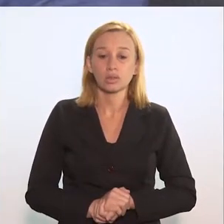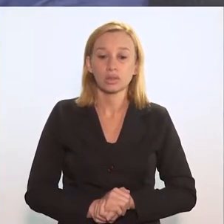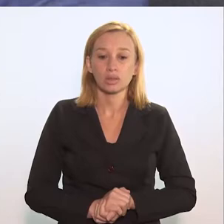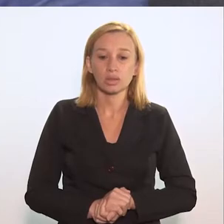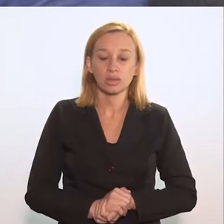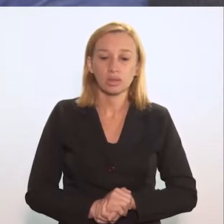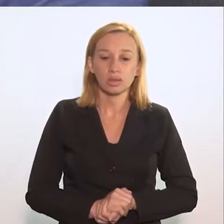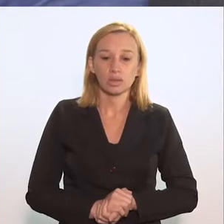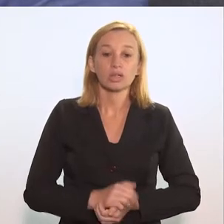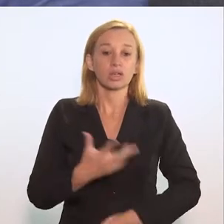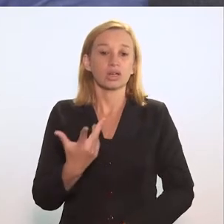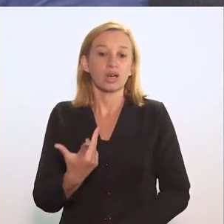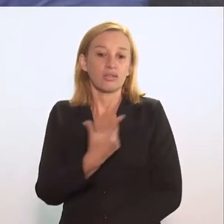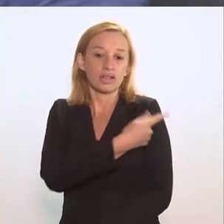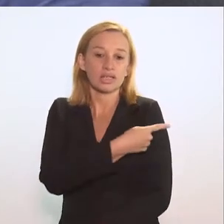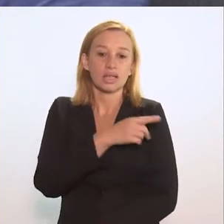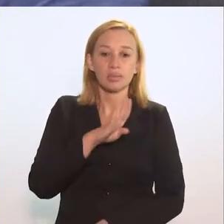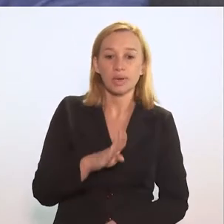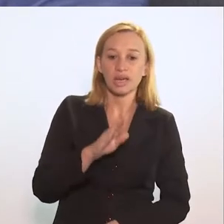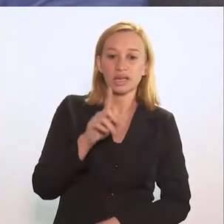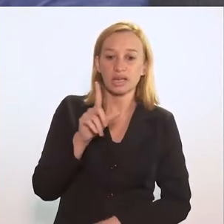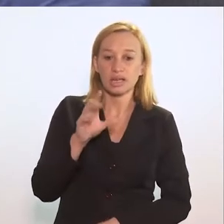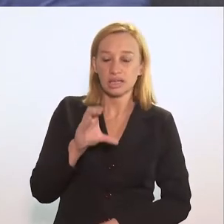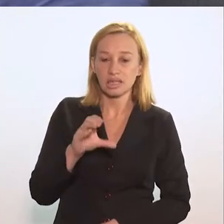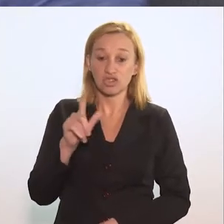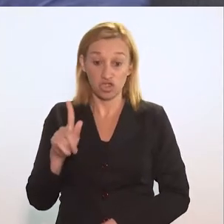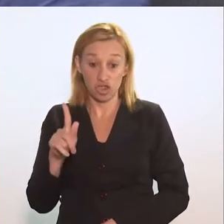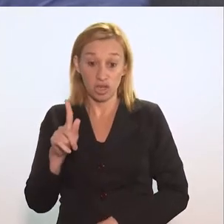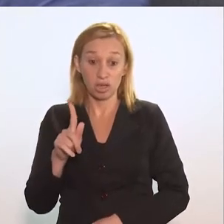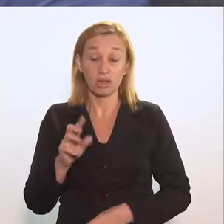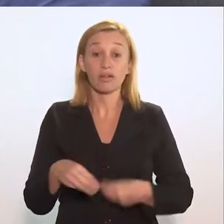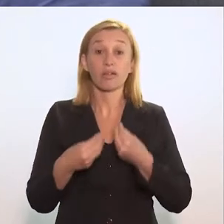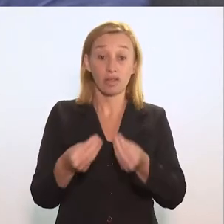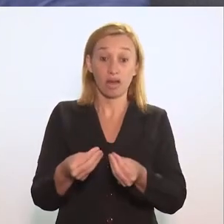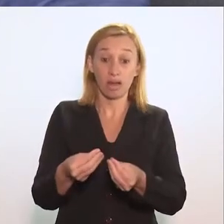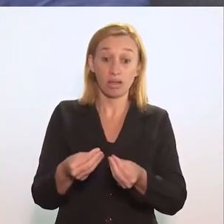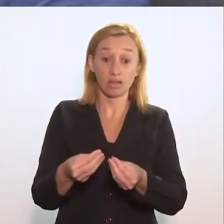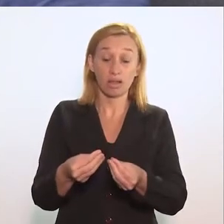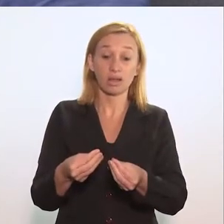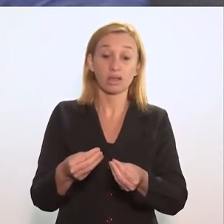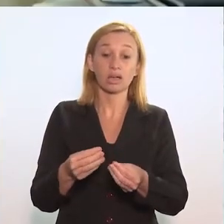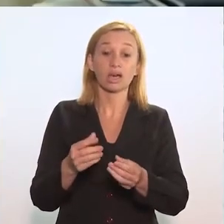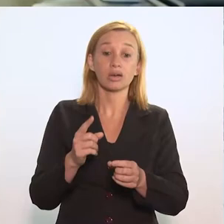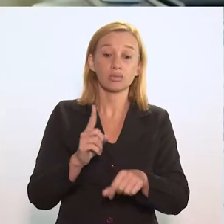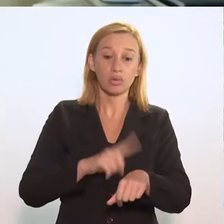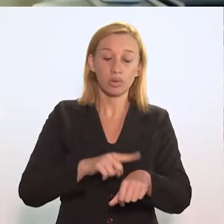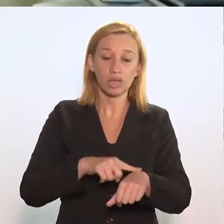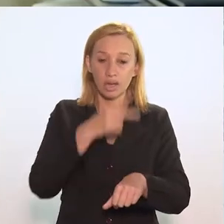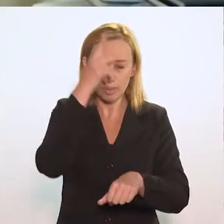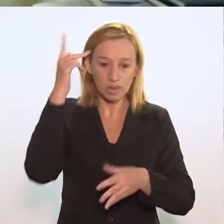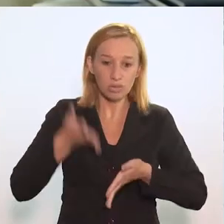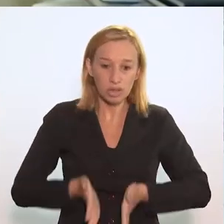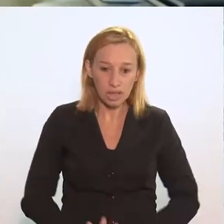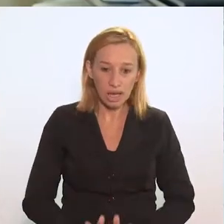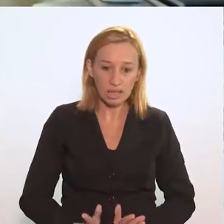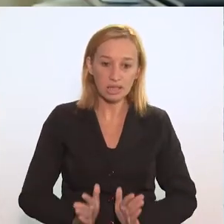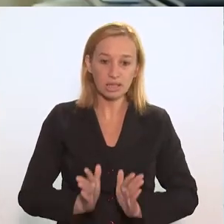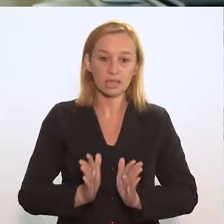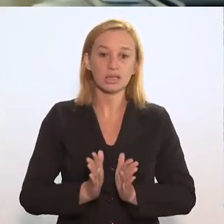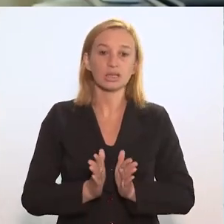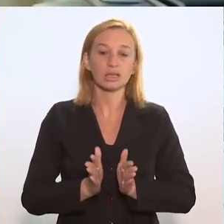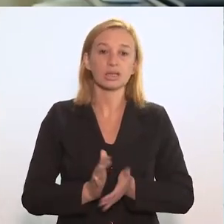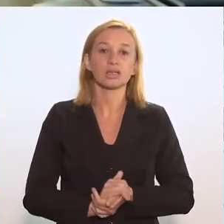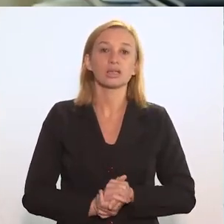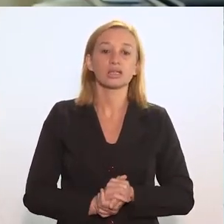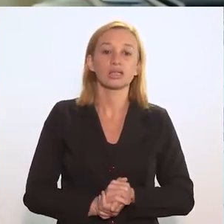Existe uma vacina, que é a vacina BCG, que é dada logo que a pessoa nasce. E